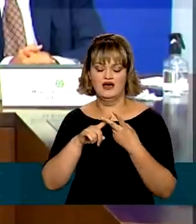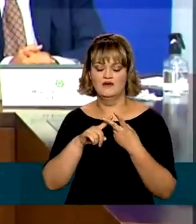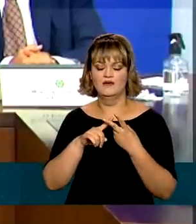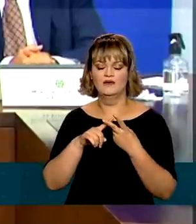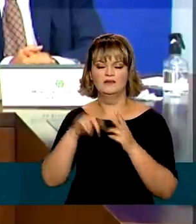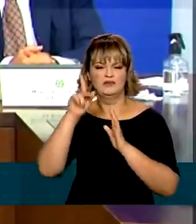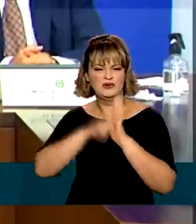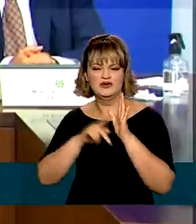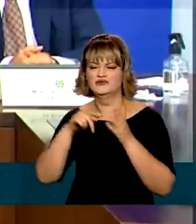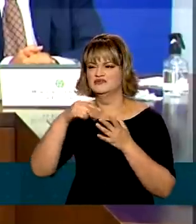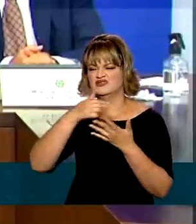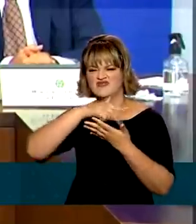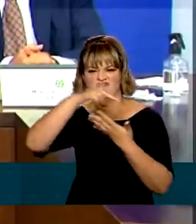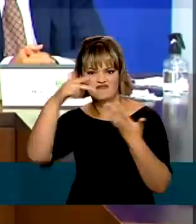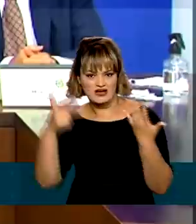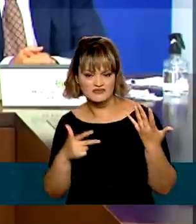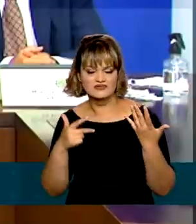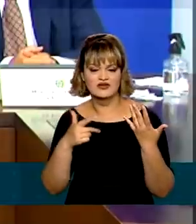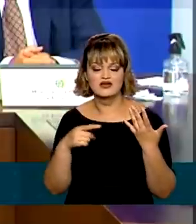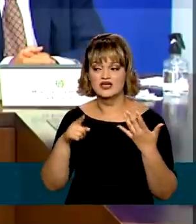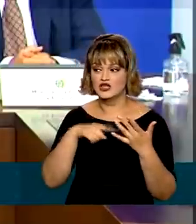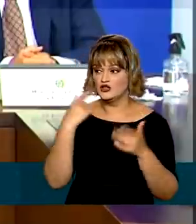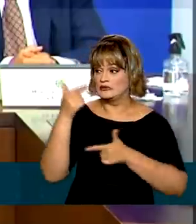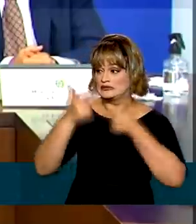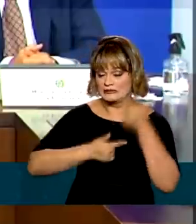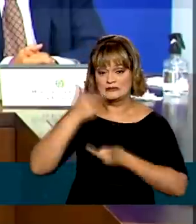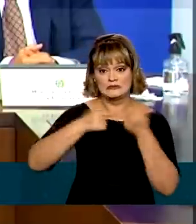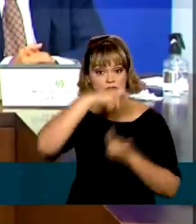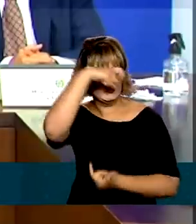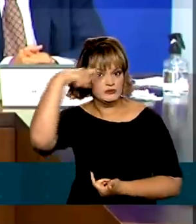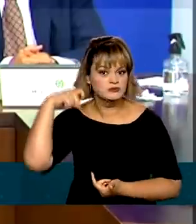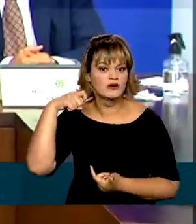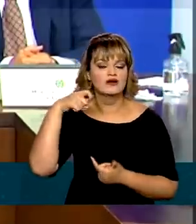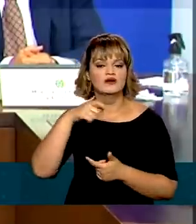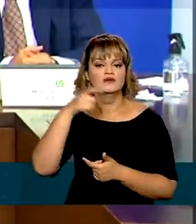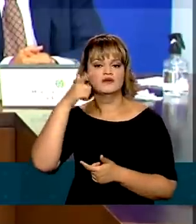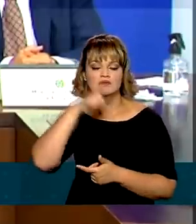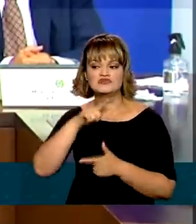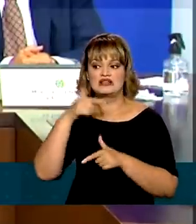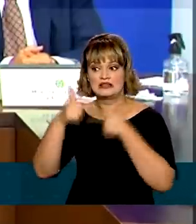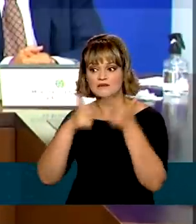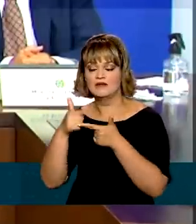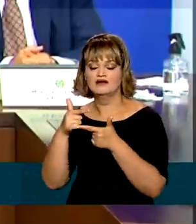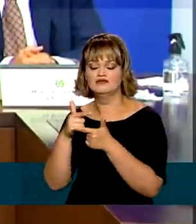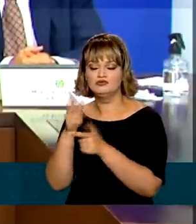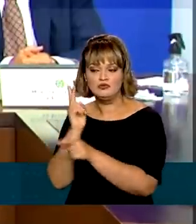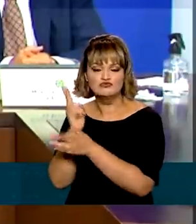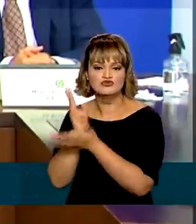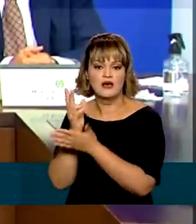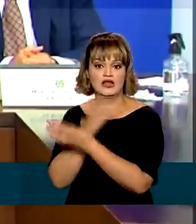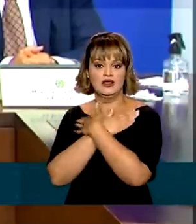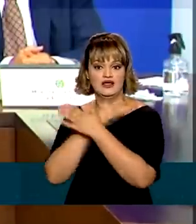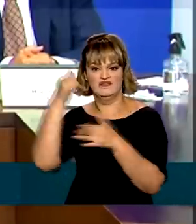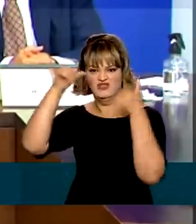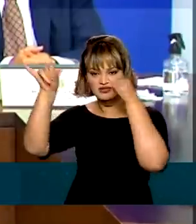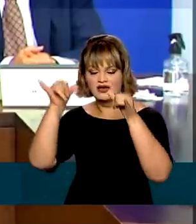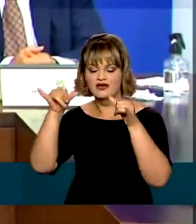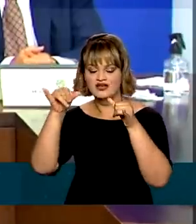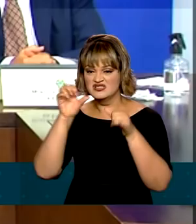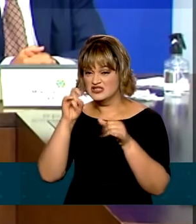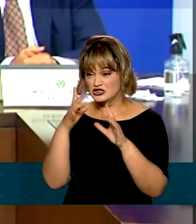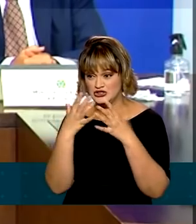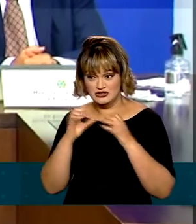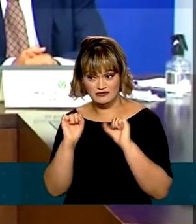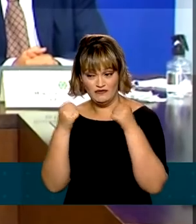o PRONAMP, e nós aqui trabalharmos tudo para manter empregos no Brasil, nós não